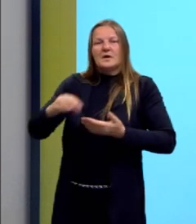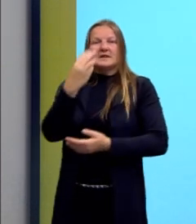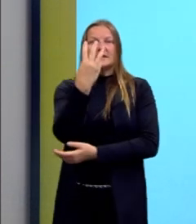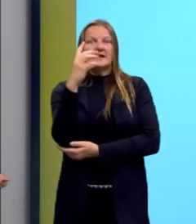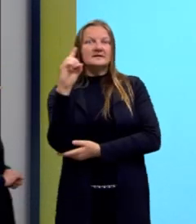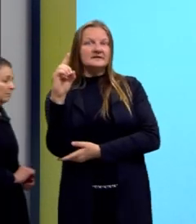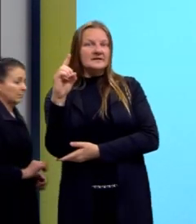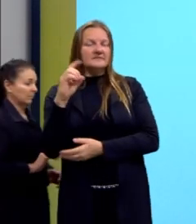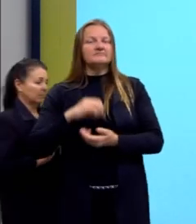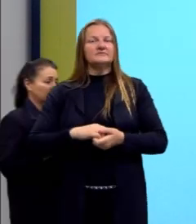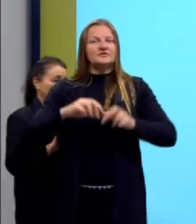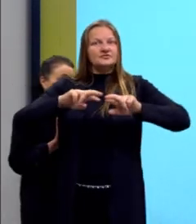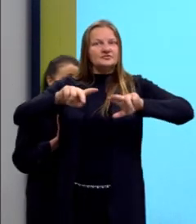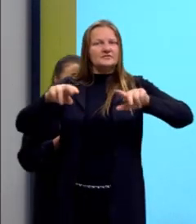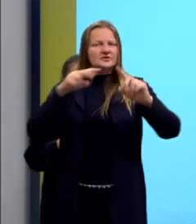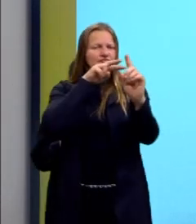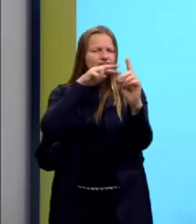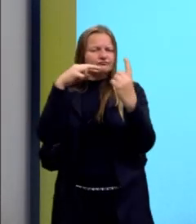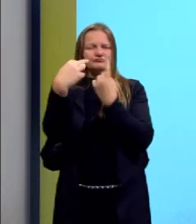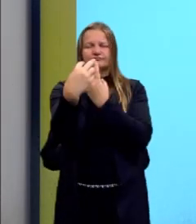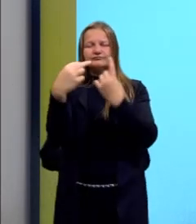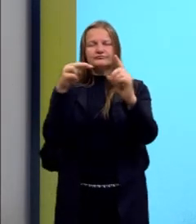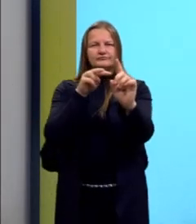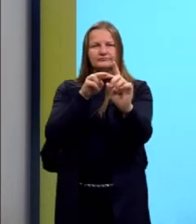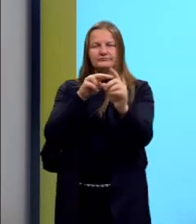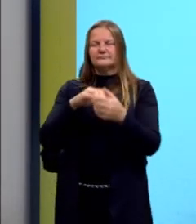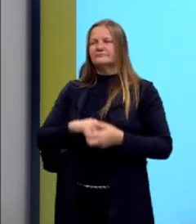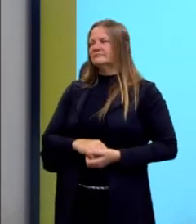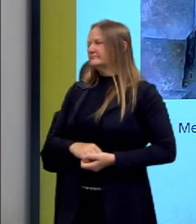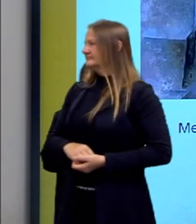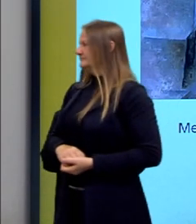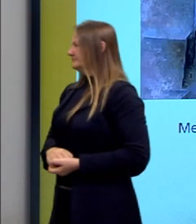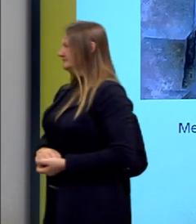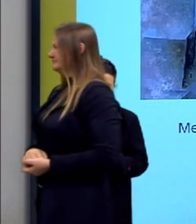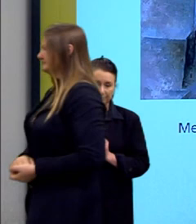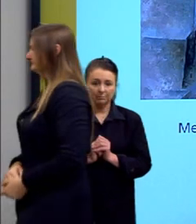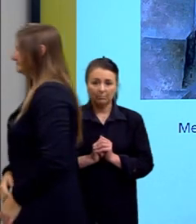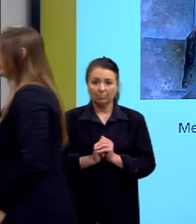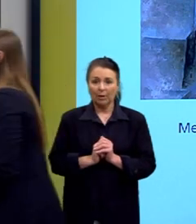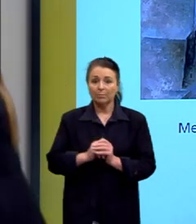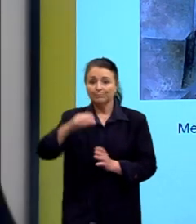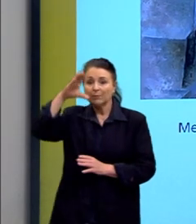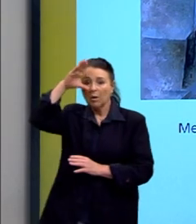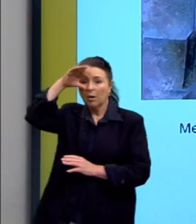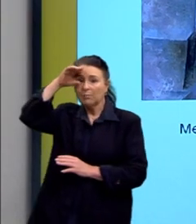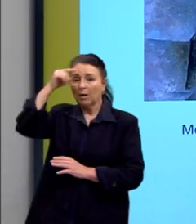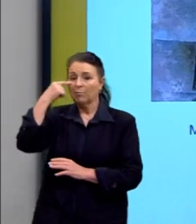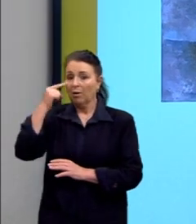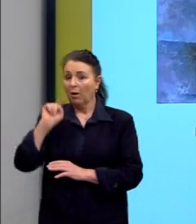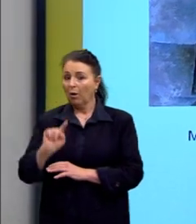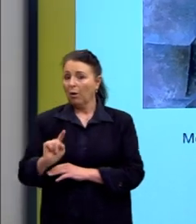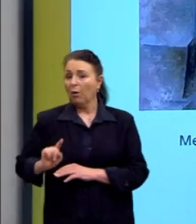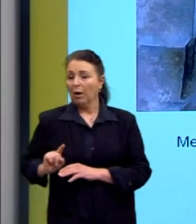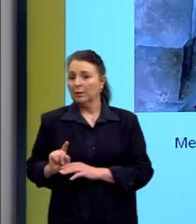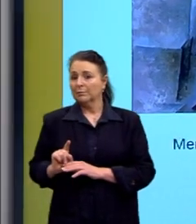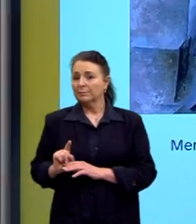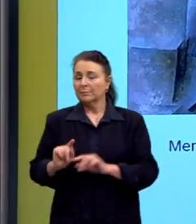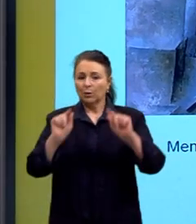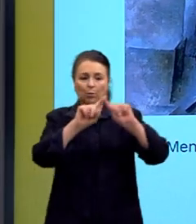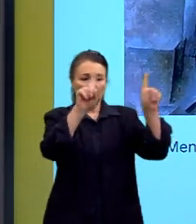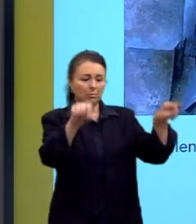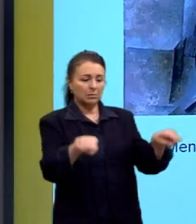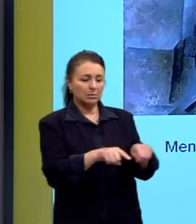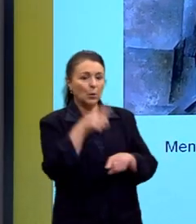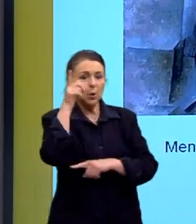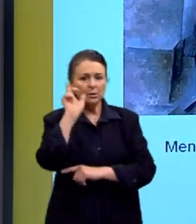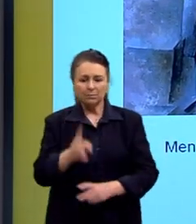diferentes olhares da imagem. E aí, olha só. Aqui, olhando essas obras, nós